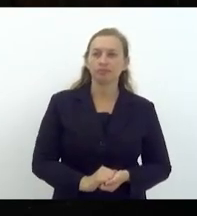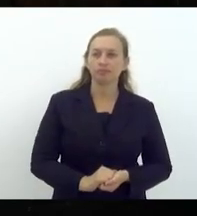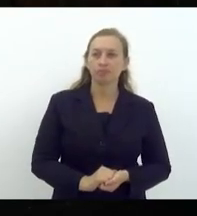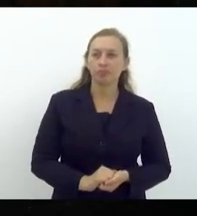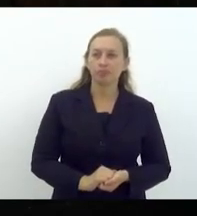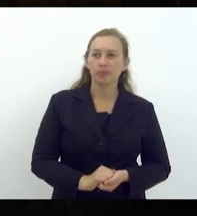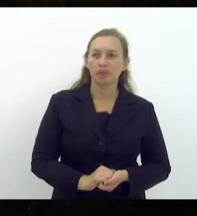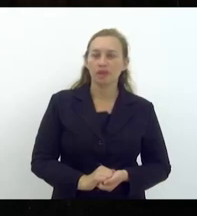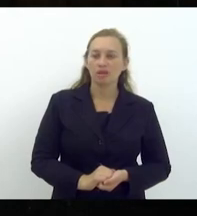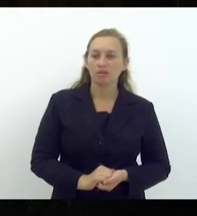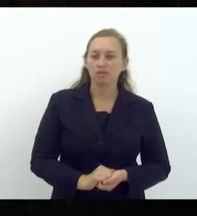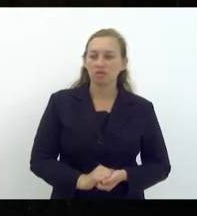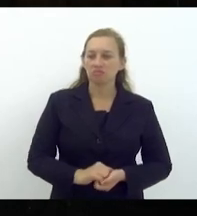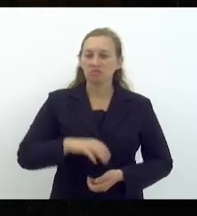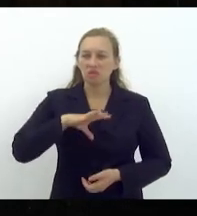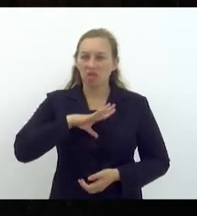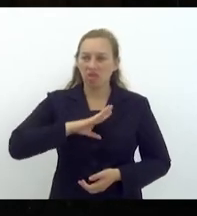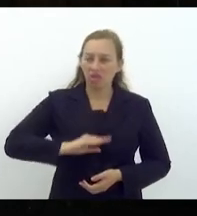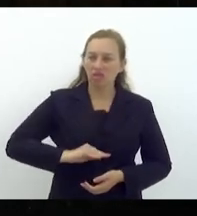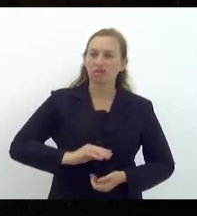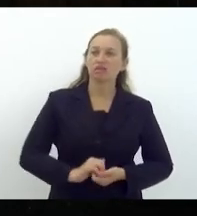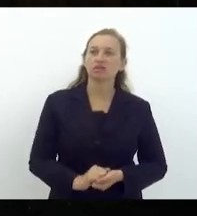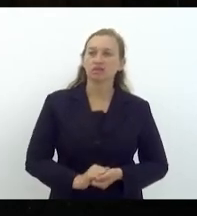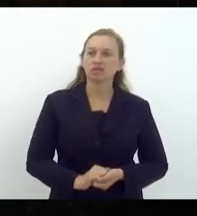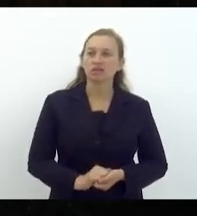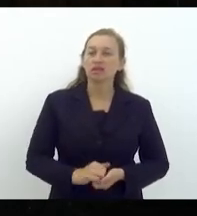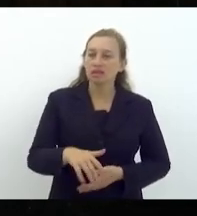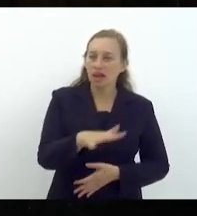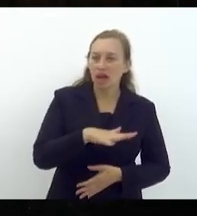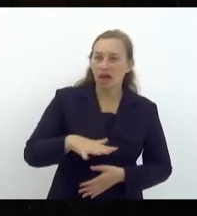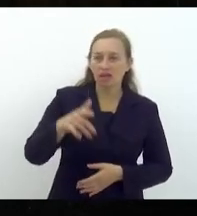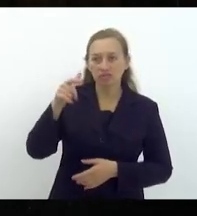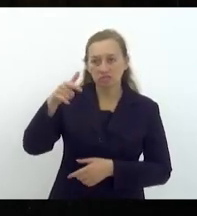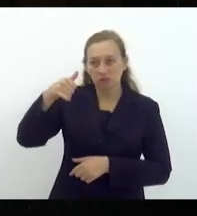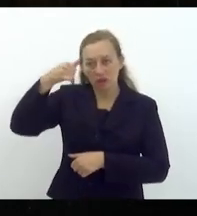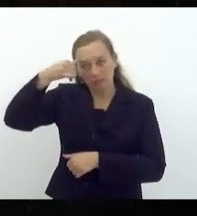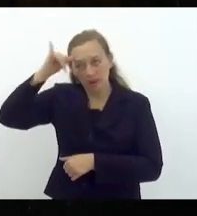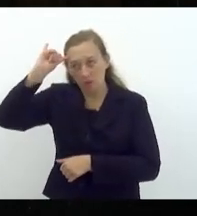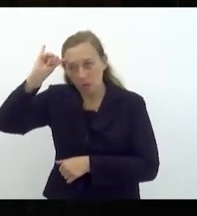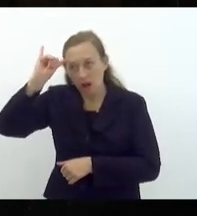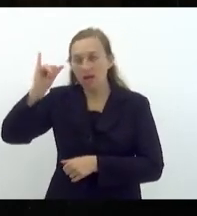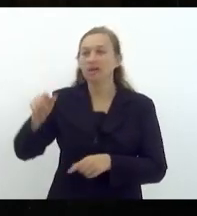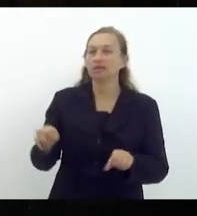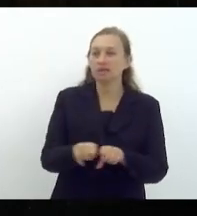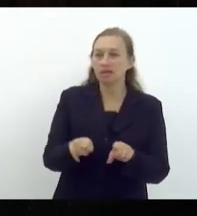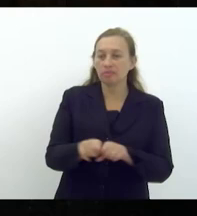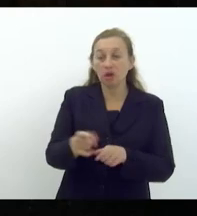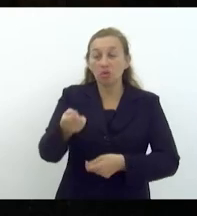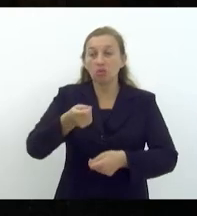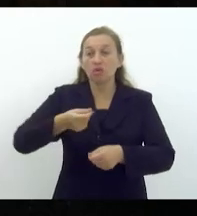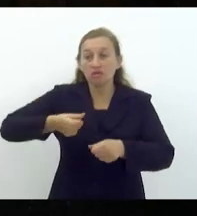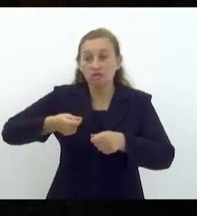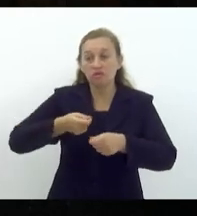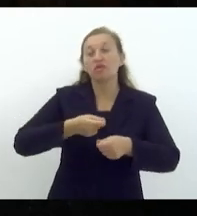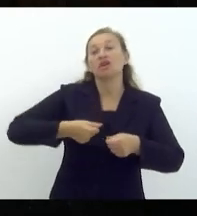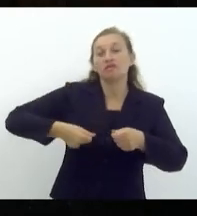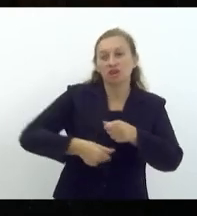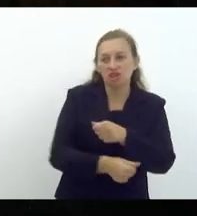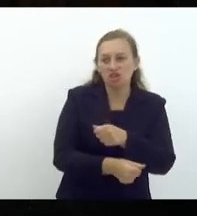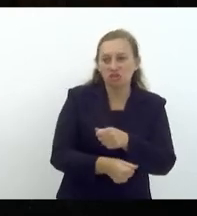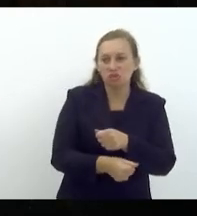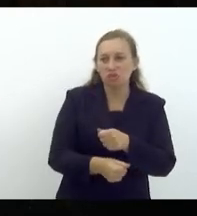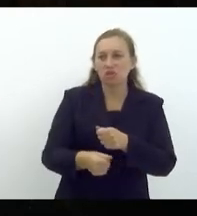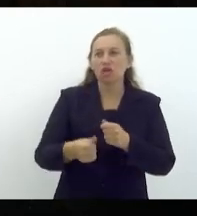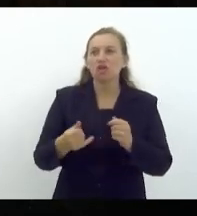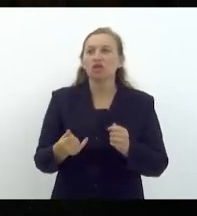Desestimulo na permanência do setor pecuário e na aplicação de investimentos, resultando na redução de